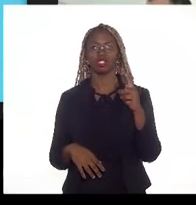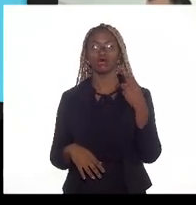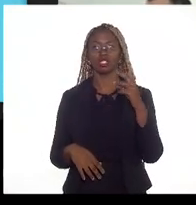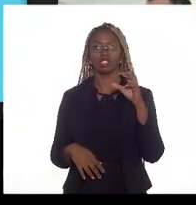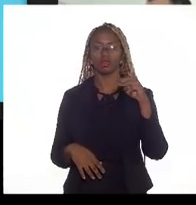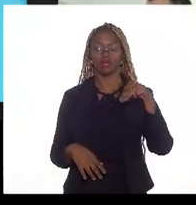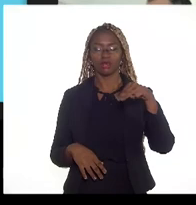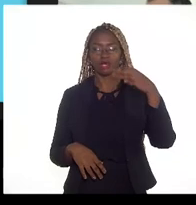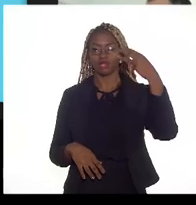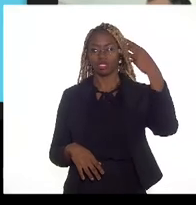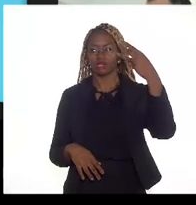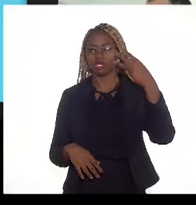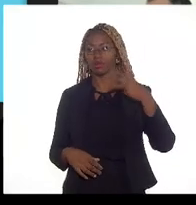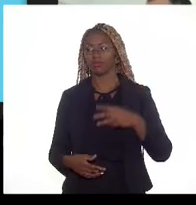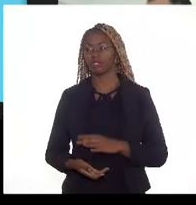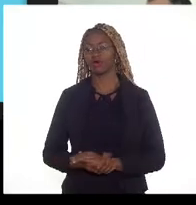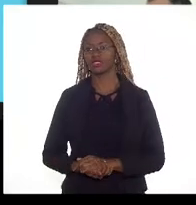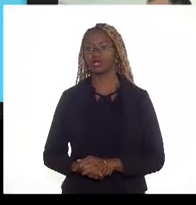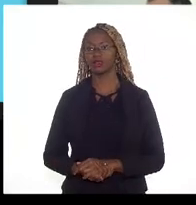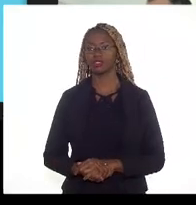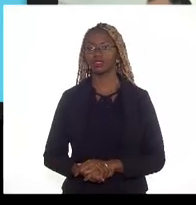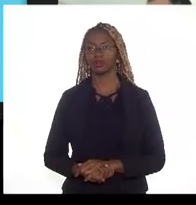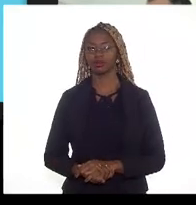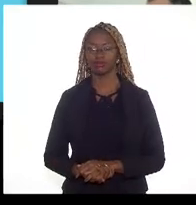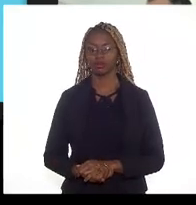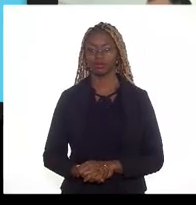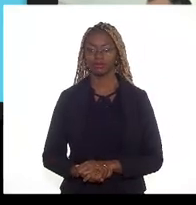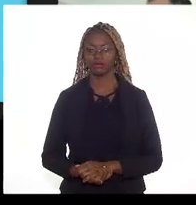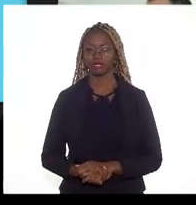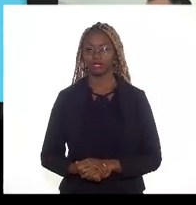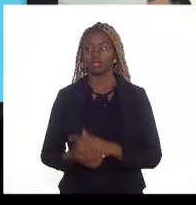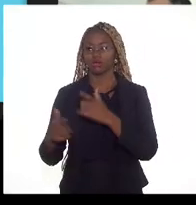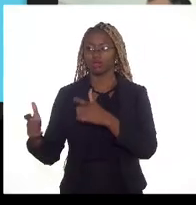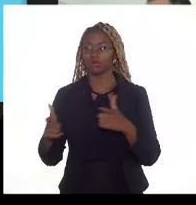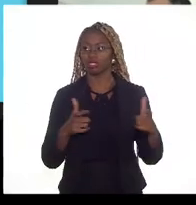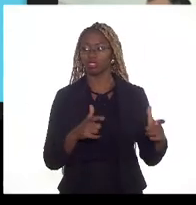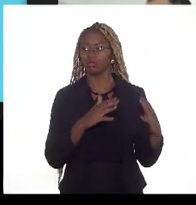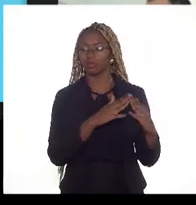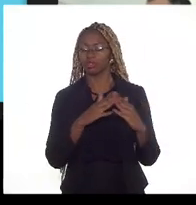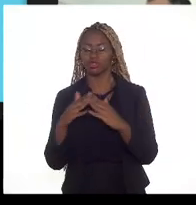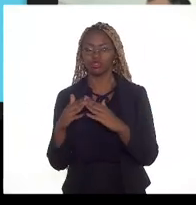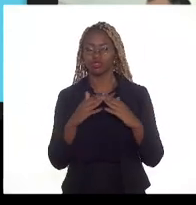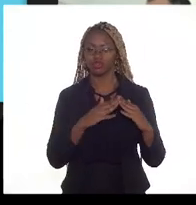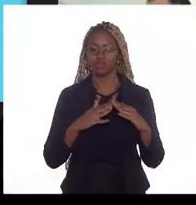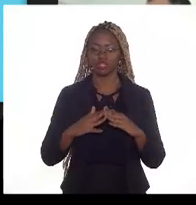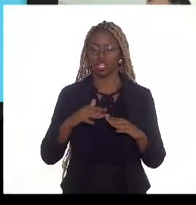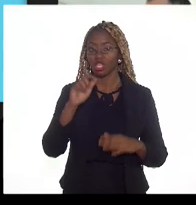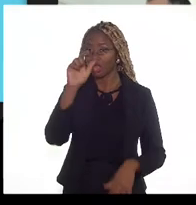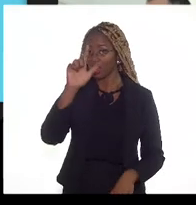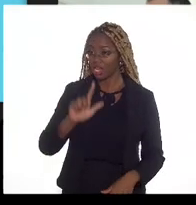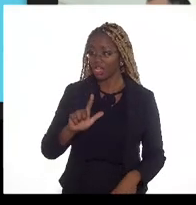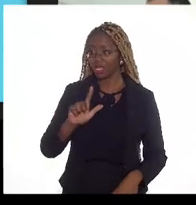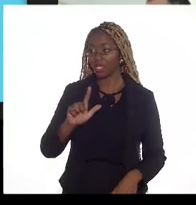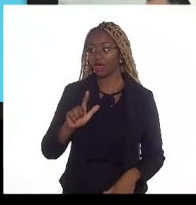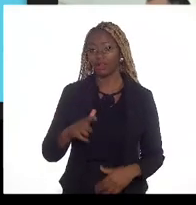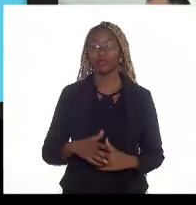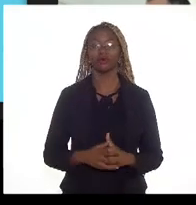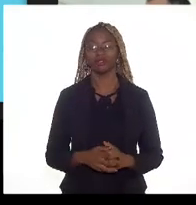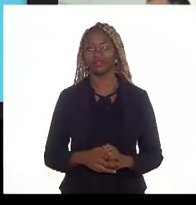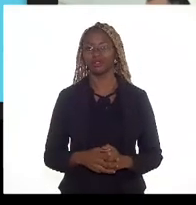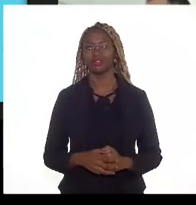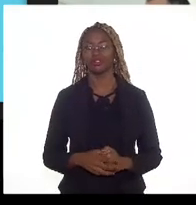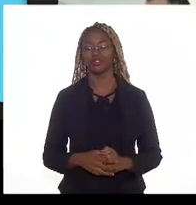cúbico o campo vizinho dele Marlin Leste no mesmo complexo era